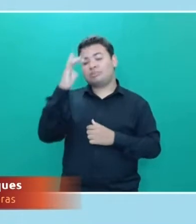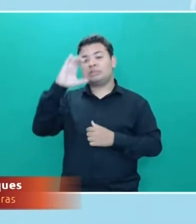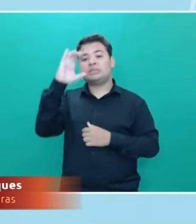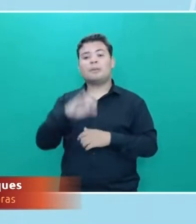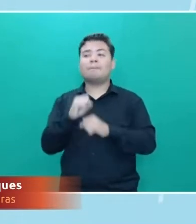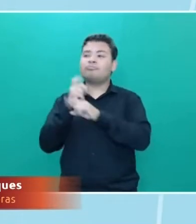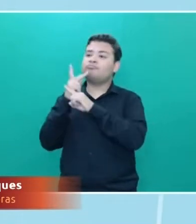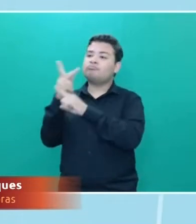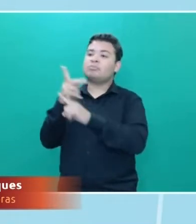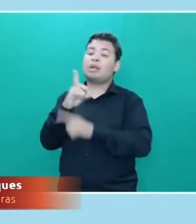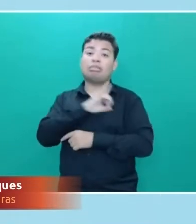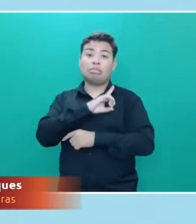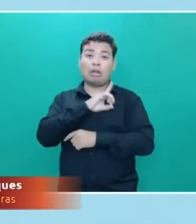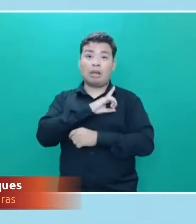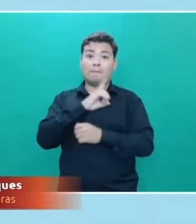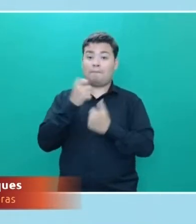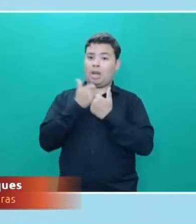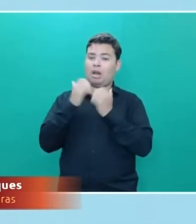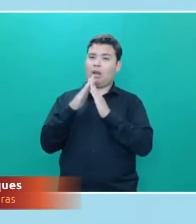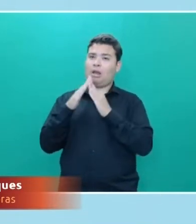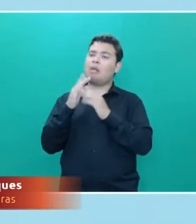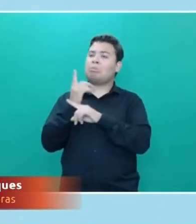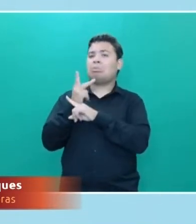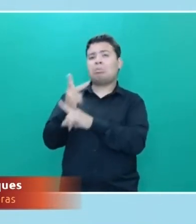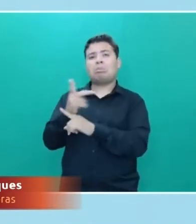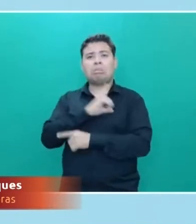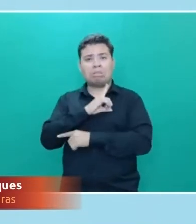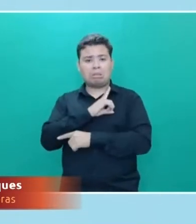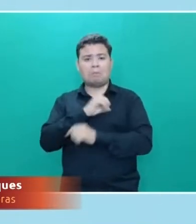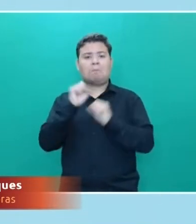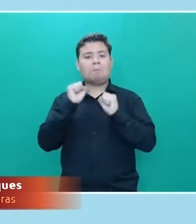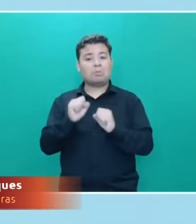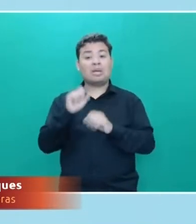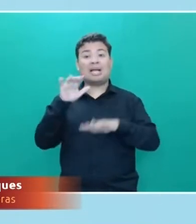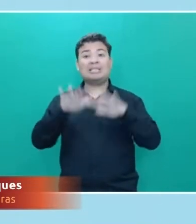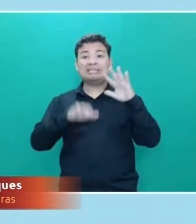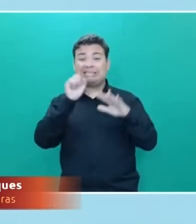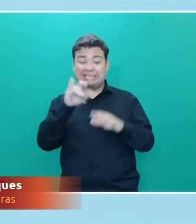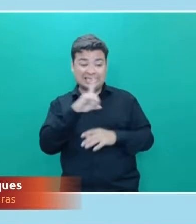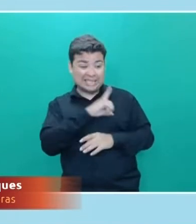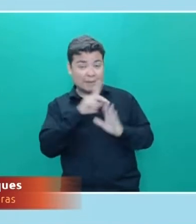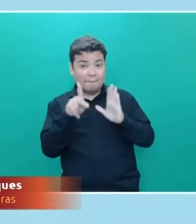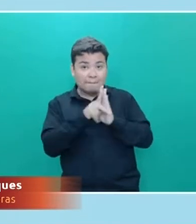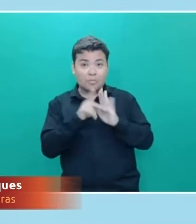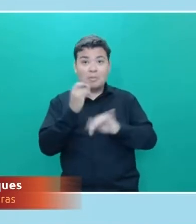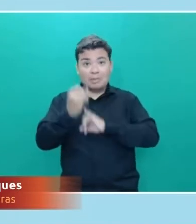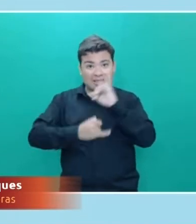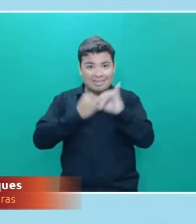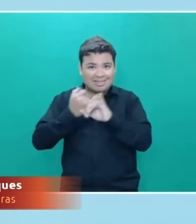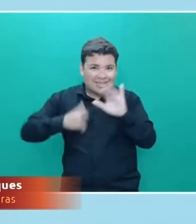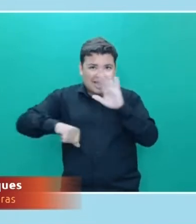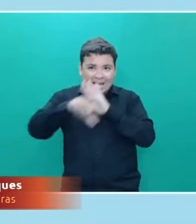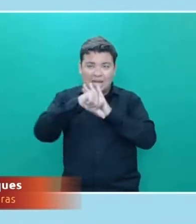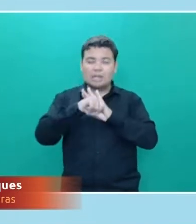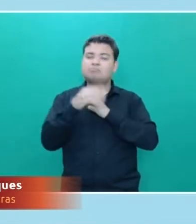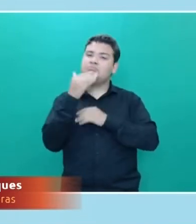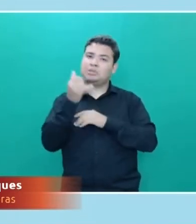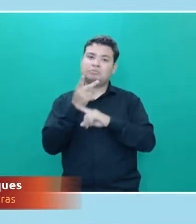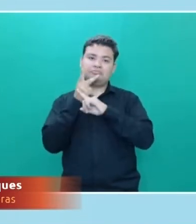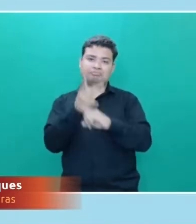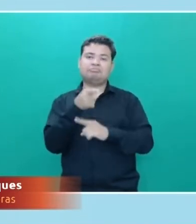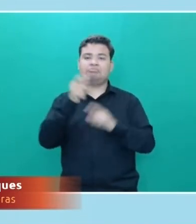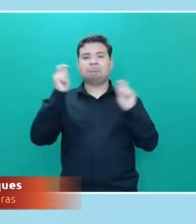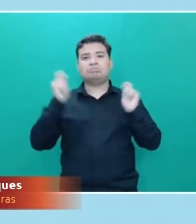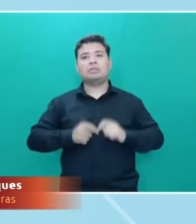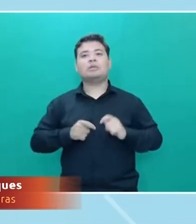uma delegacia mais próxima, se tiver uma delegacia de crimes virtuais, melhor ainda, para poder fazer